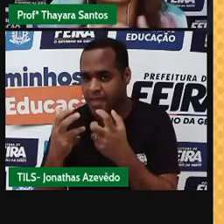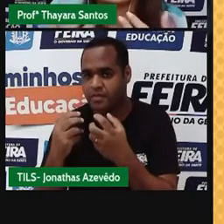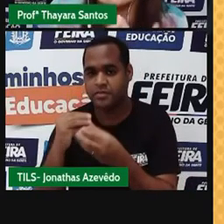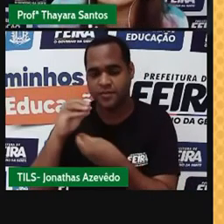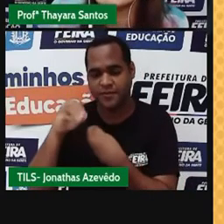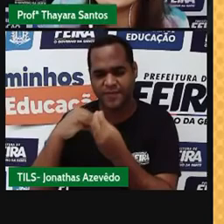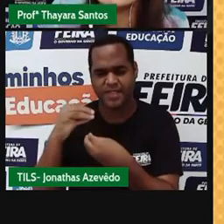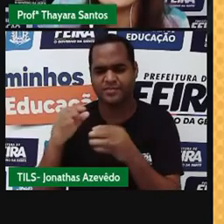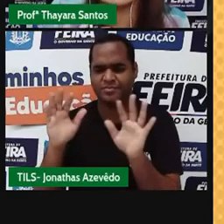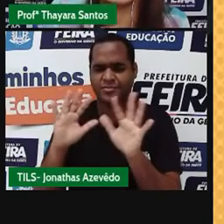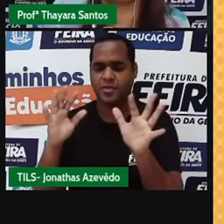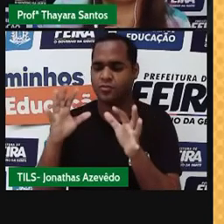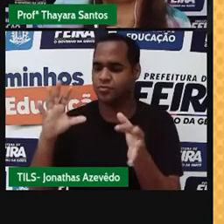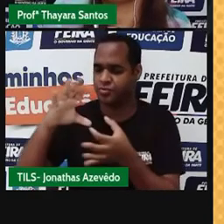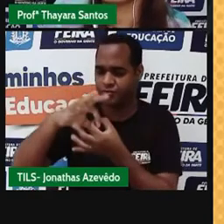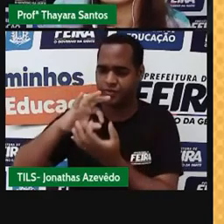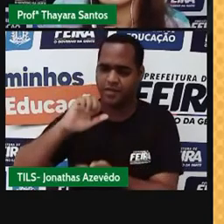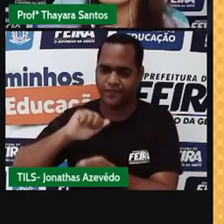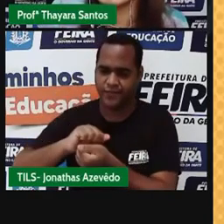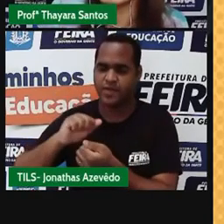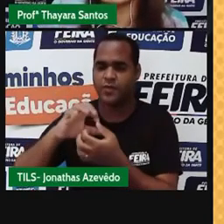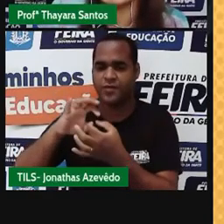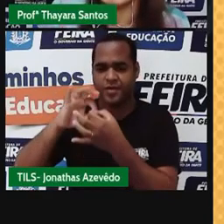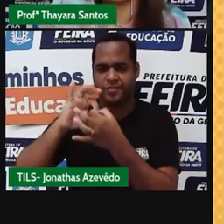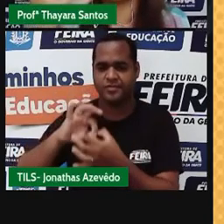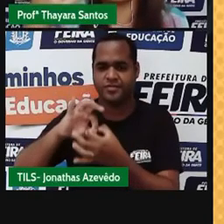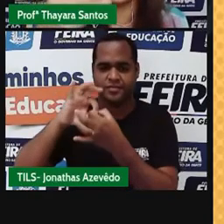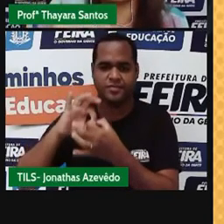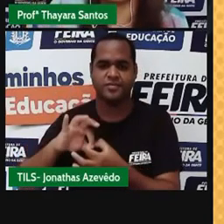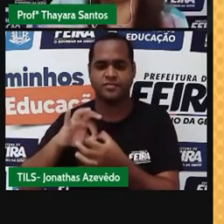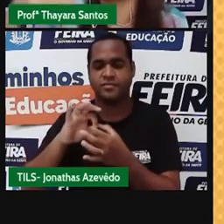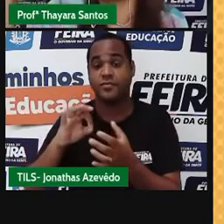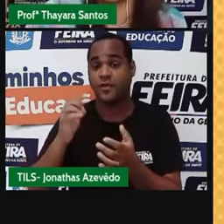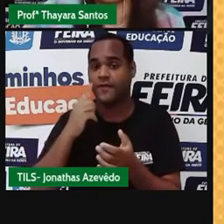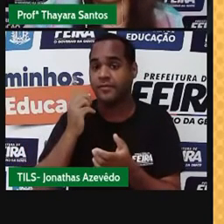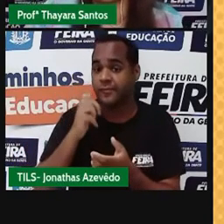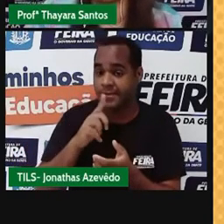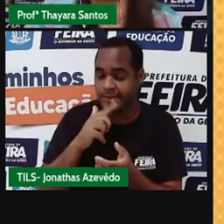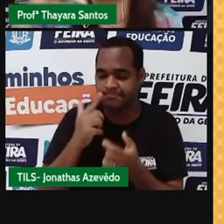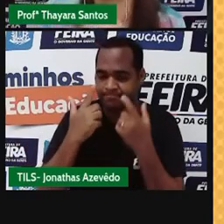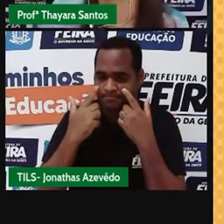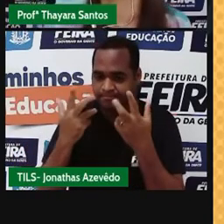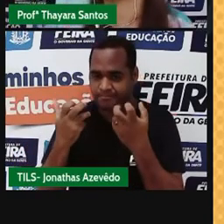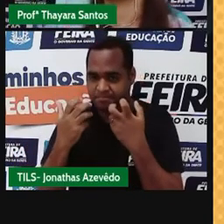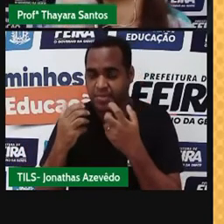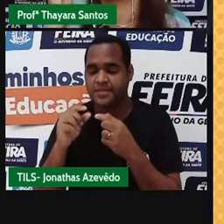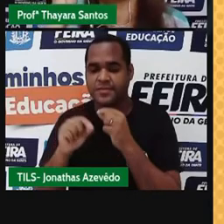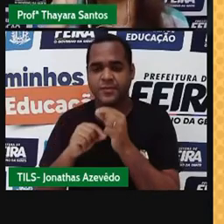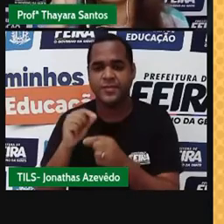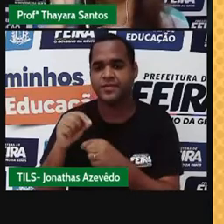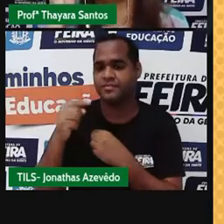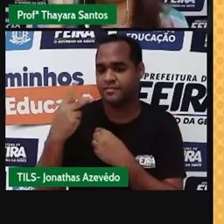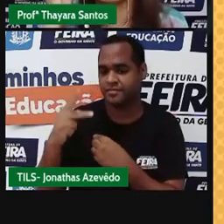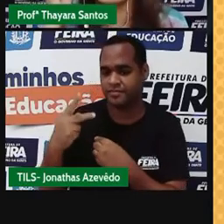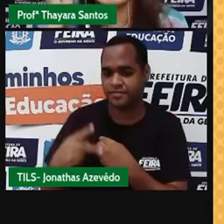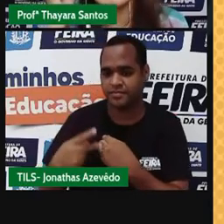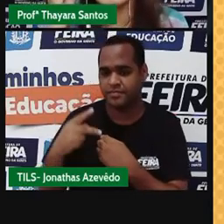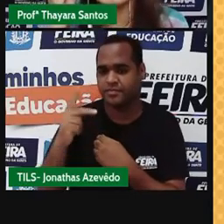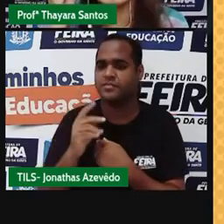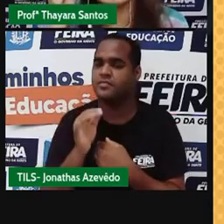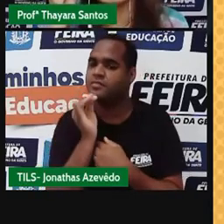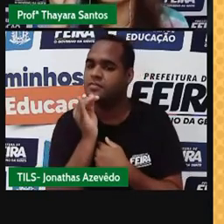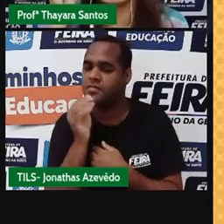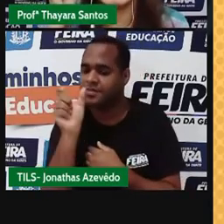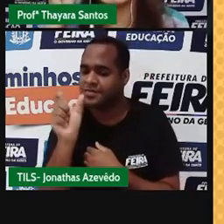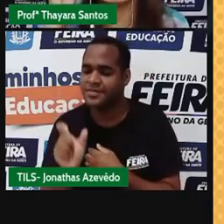tão juntas, tão unidas, como nas misturas homogêneas. A gente consegue saber onde está uma substância e onde está a outra. Um exemplo disso é